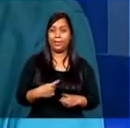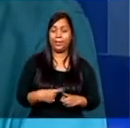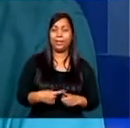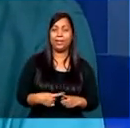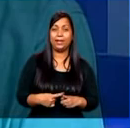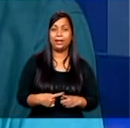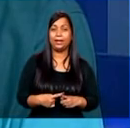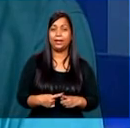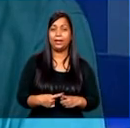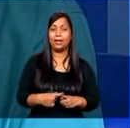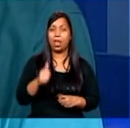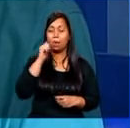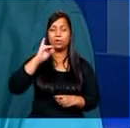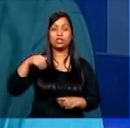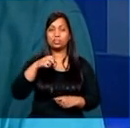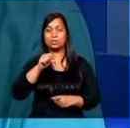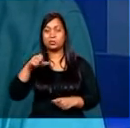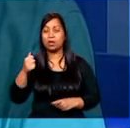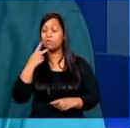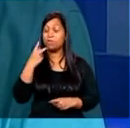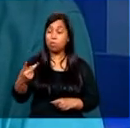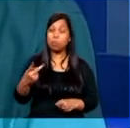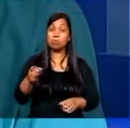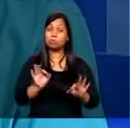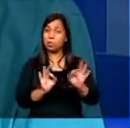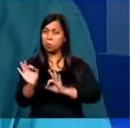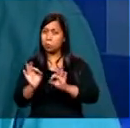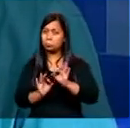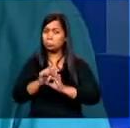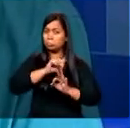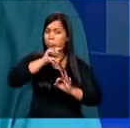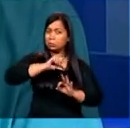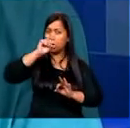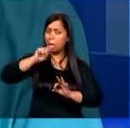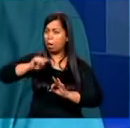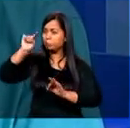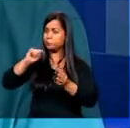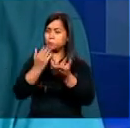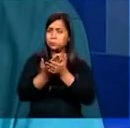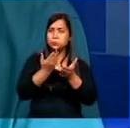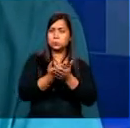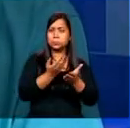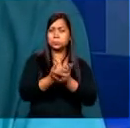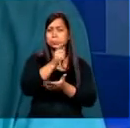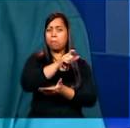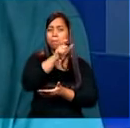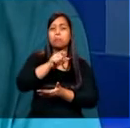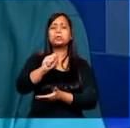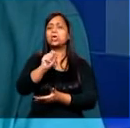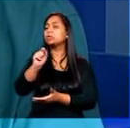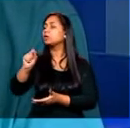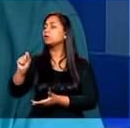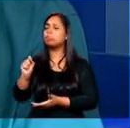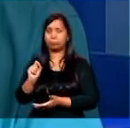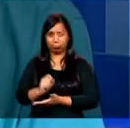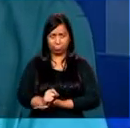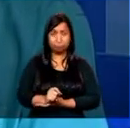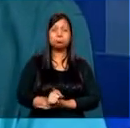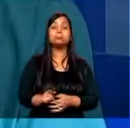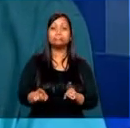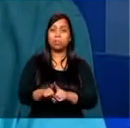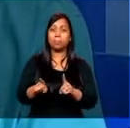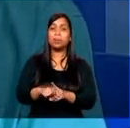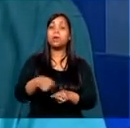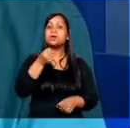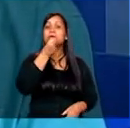Jéssica falou, está montando ali um gráfico de um estudo dos alunos, que faz parte também da